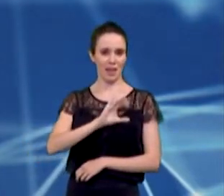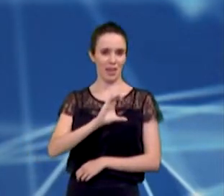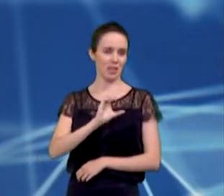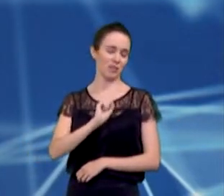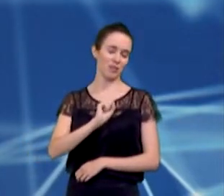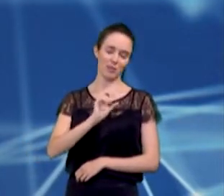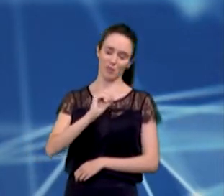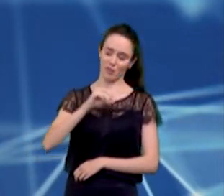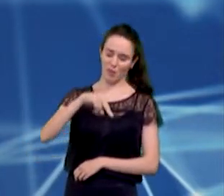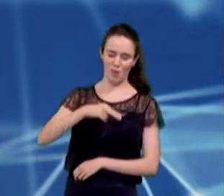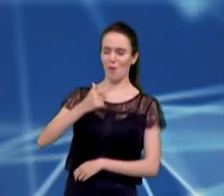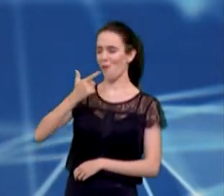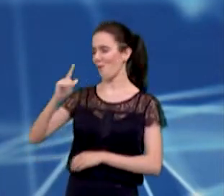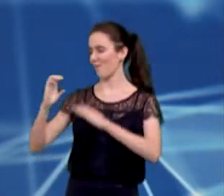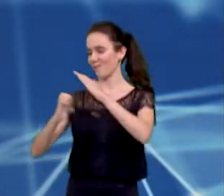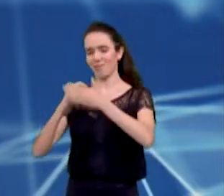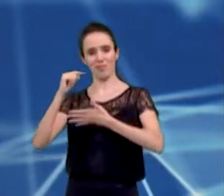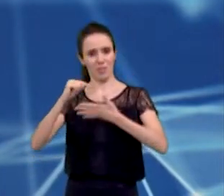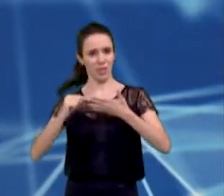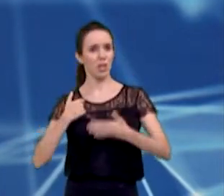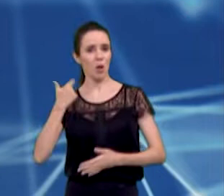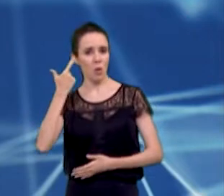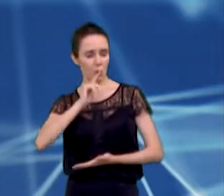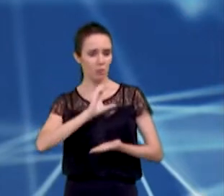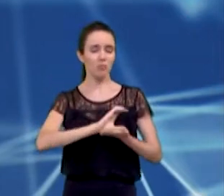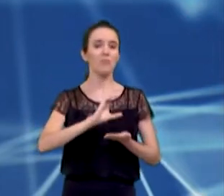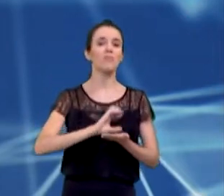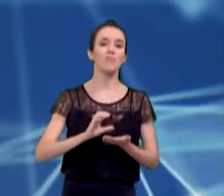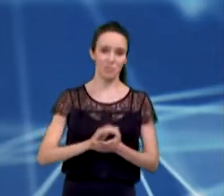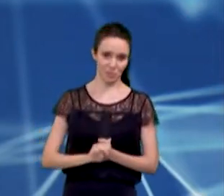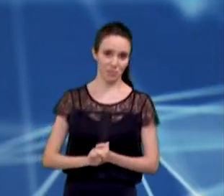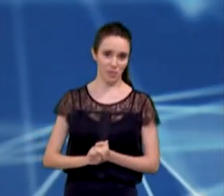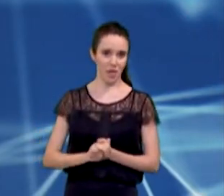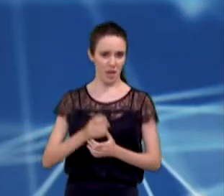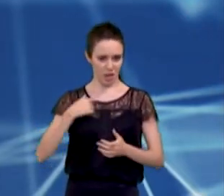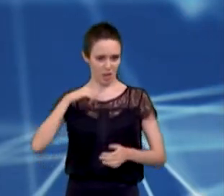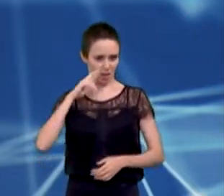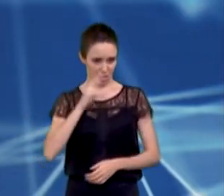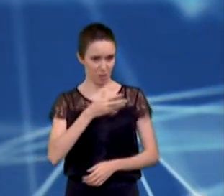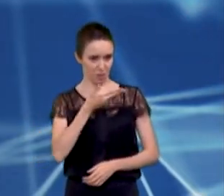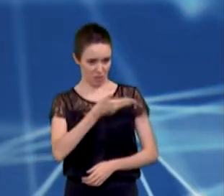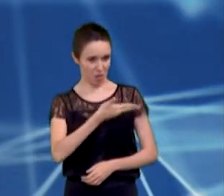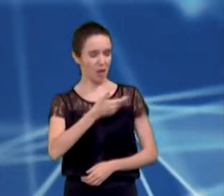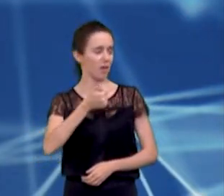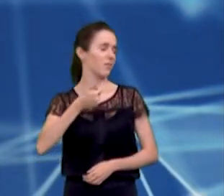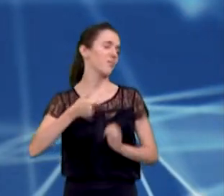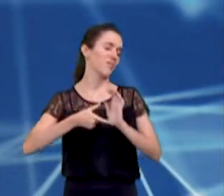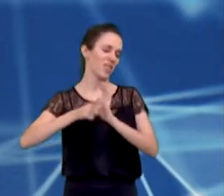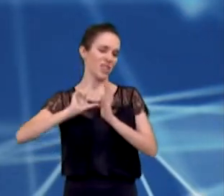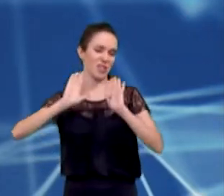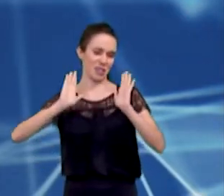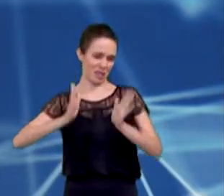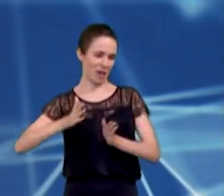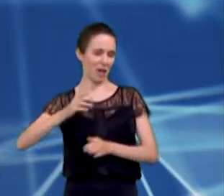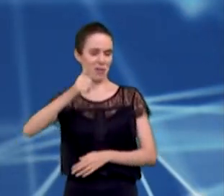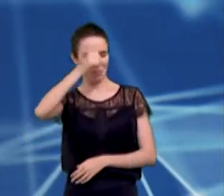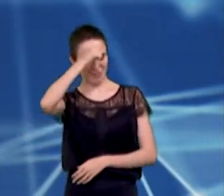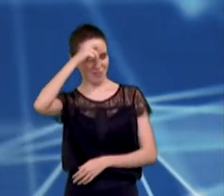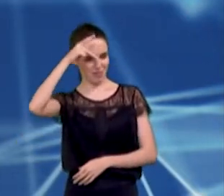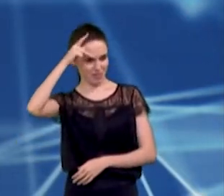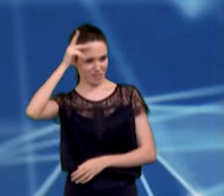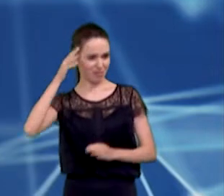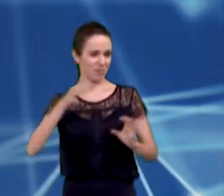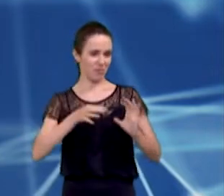milhões. E quero dizer uma coisa ao candidato. Candidato do Emanuel e do ex-prefeito Eduardo Cury, o que a gente sempre